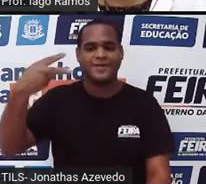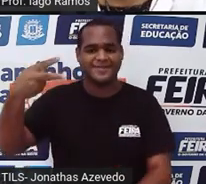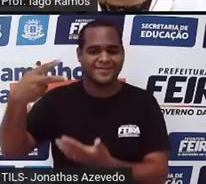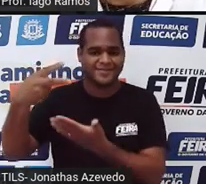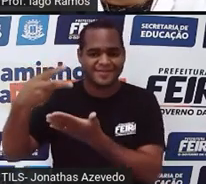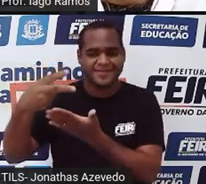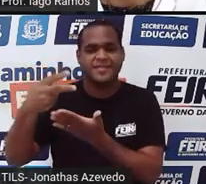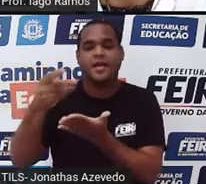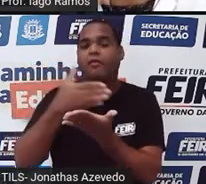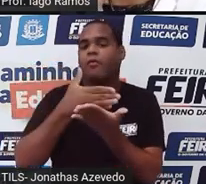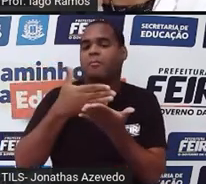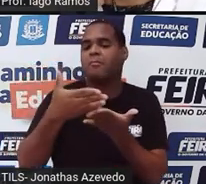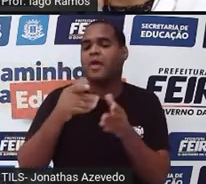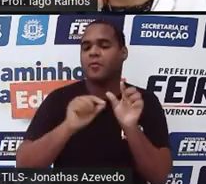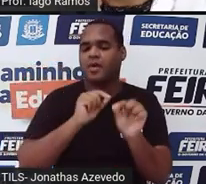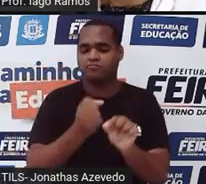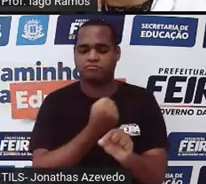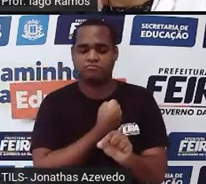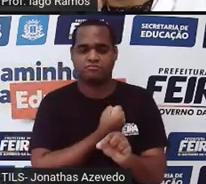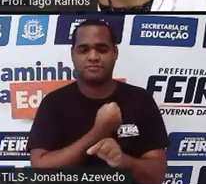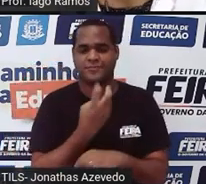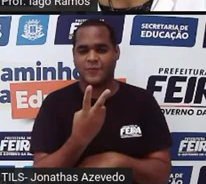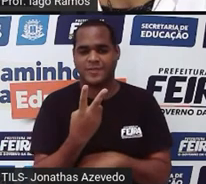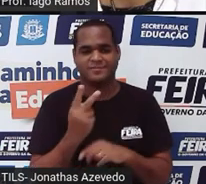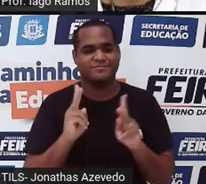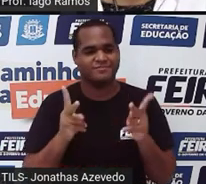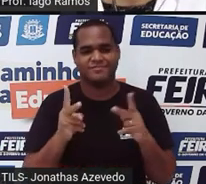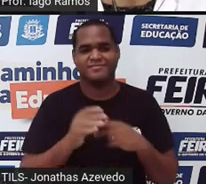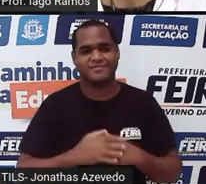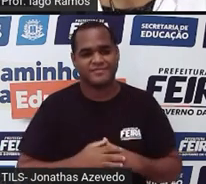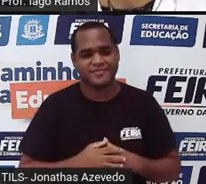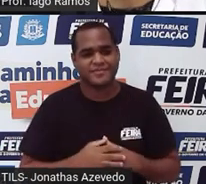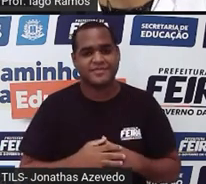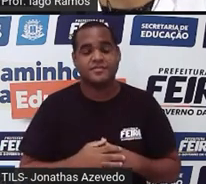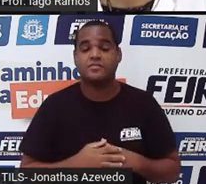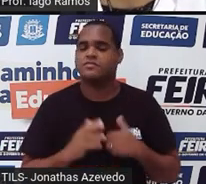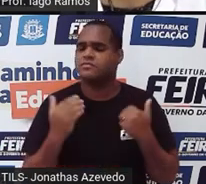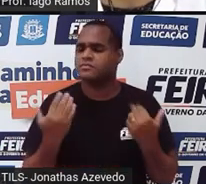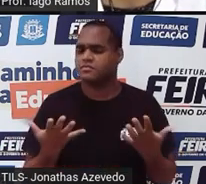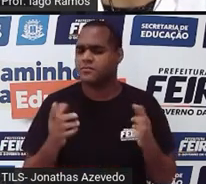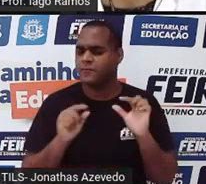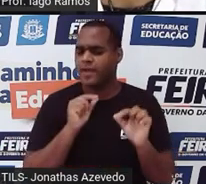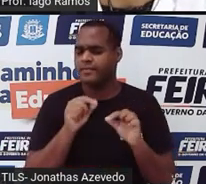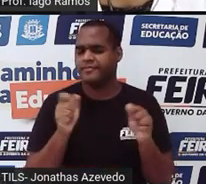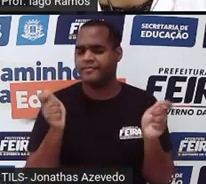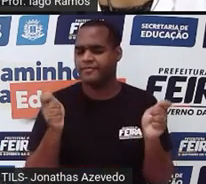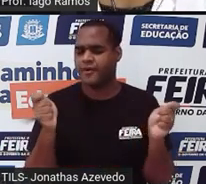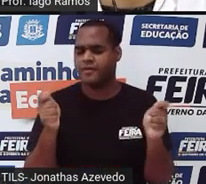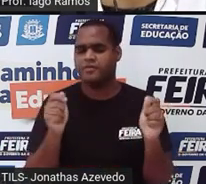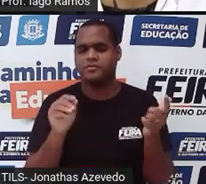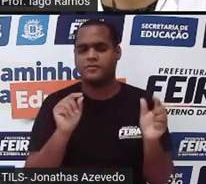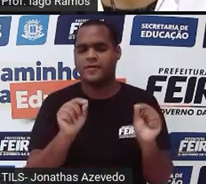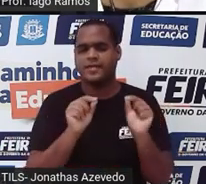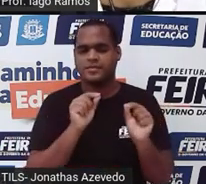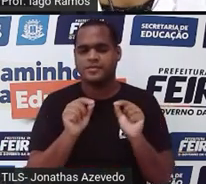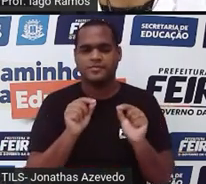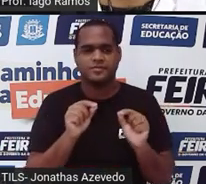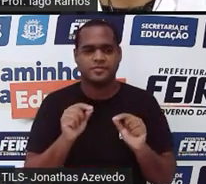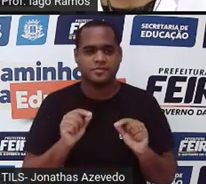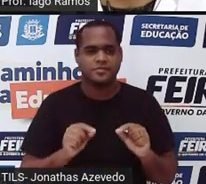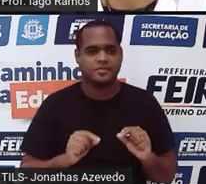começar sendo a partir do número 2. Está bom? Então, a gente poderia, com isso daí,